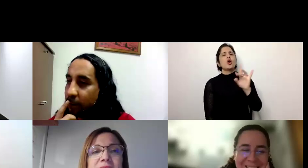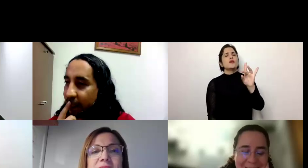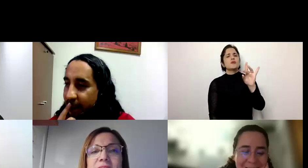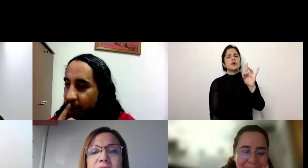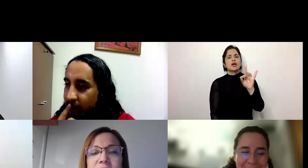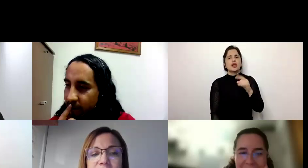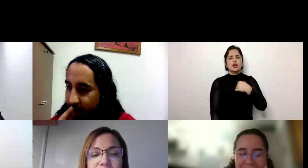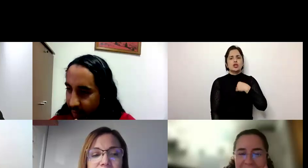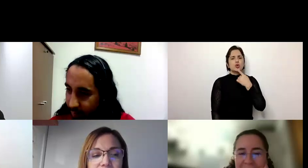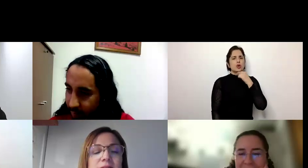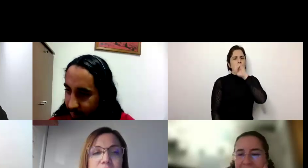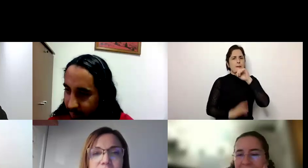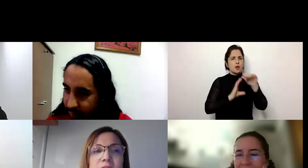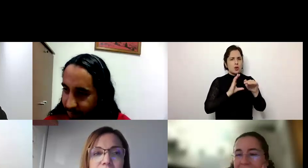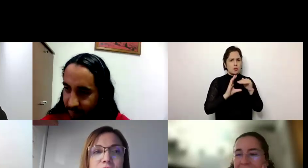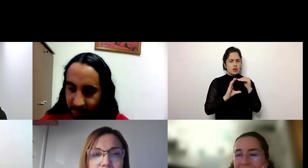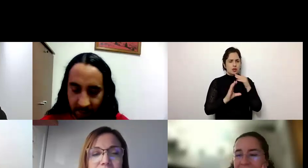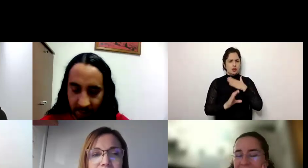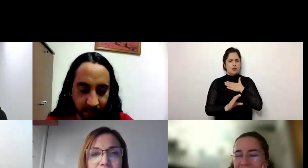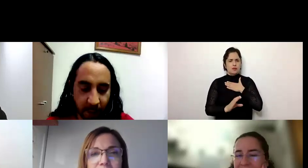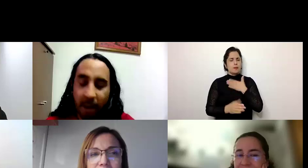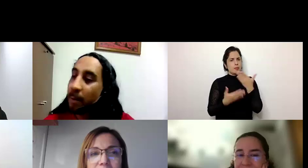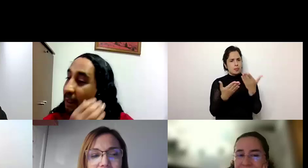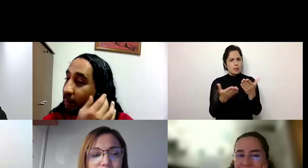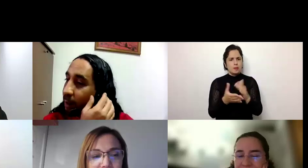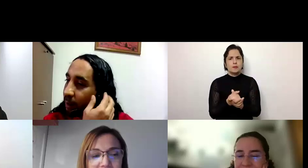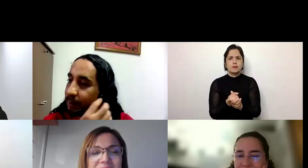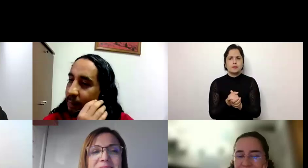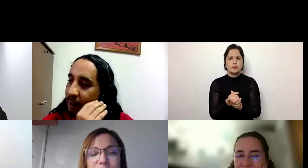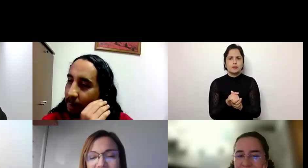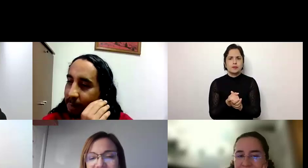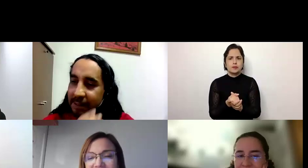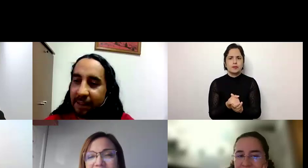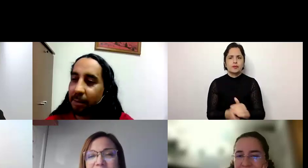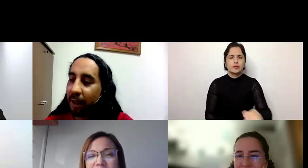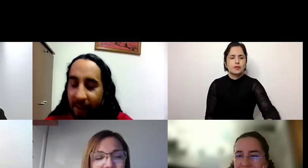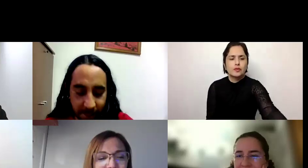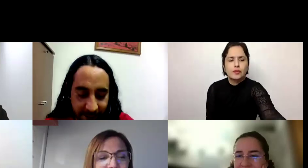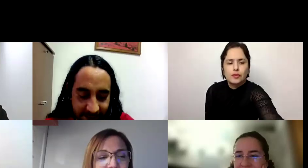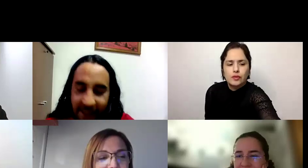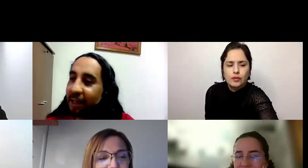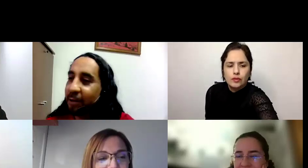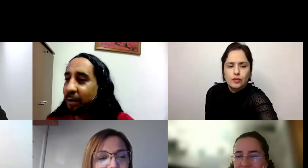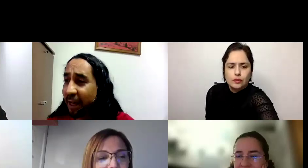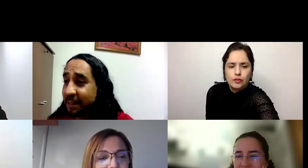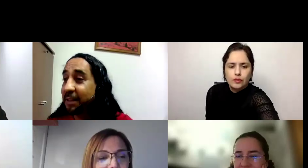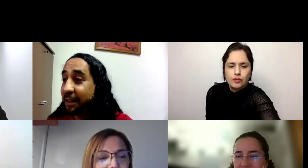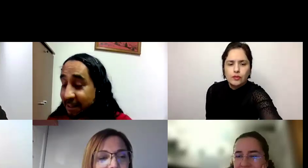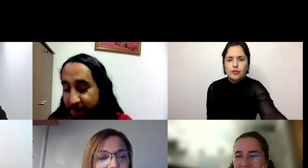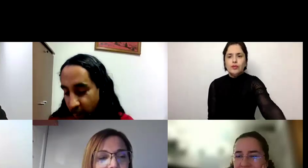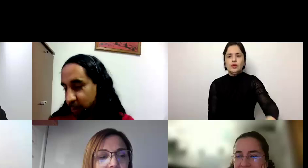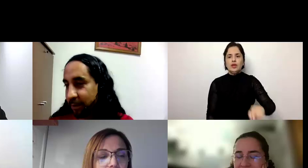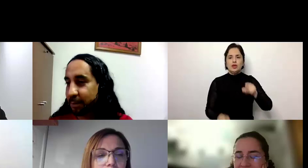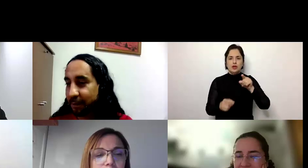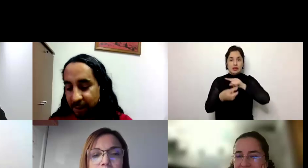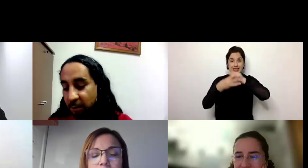Tengo uma pergunta que me chegou, não? Isso. Isso te vou pedir. Boris, graças. Priscila, eu recebi